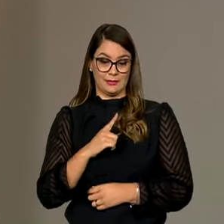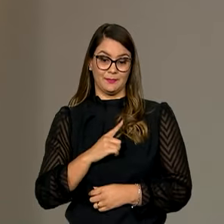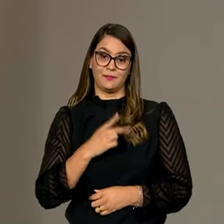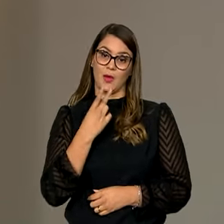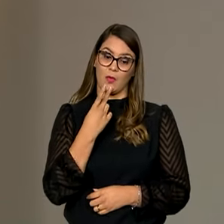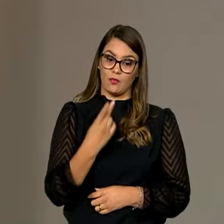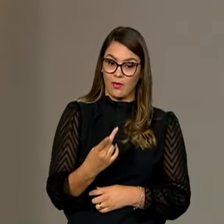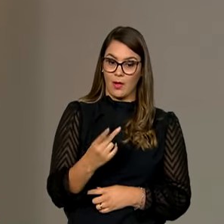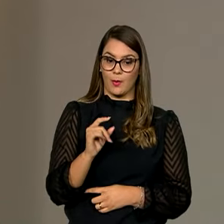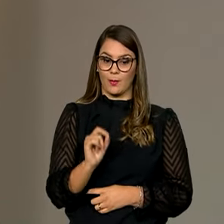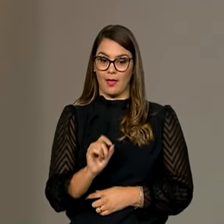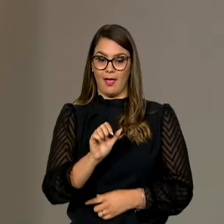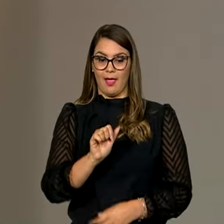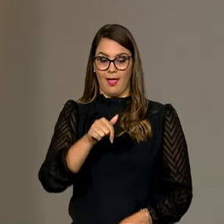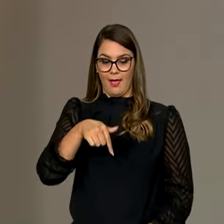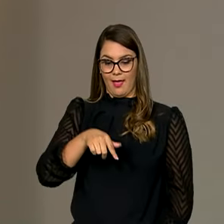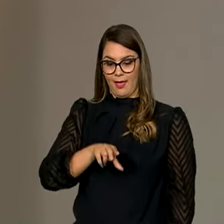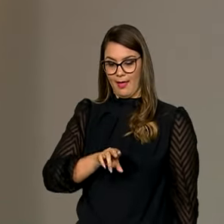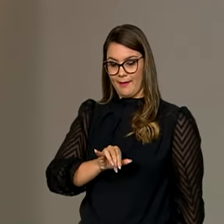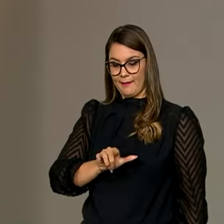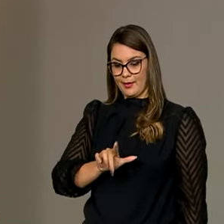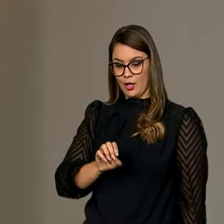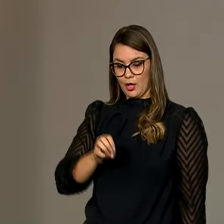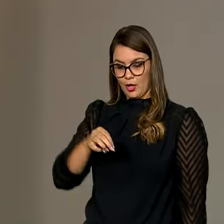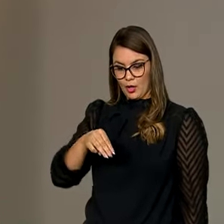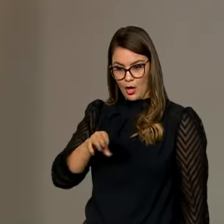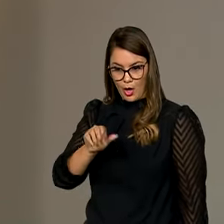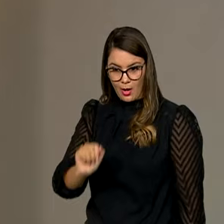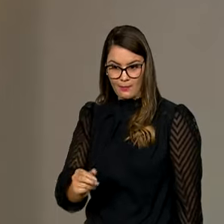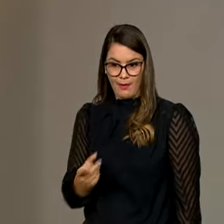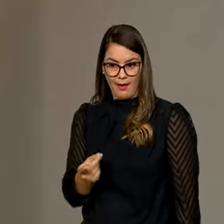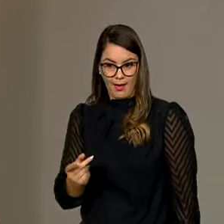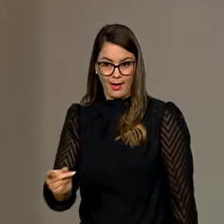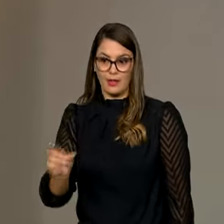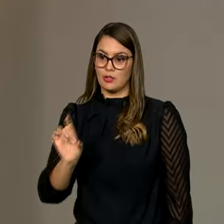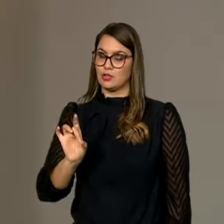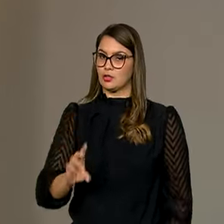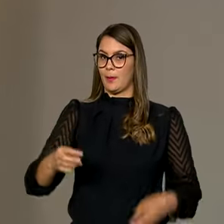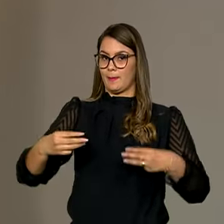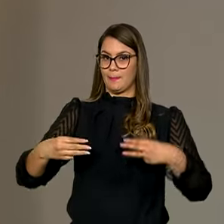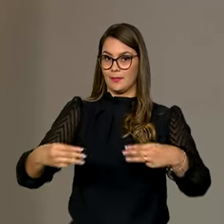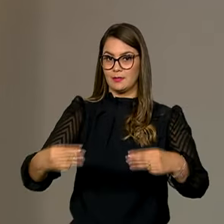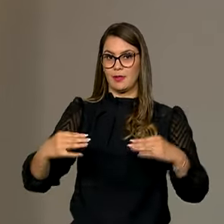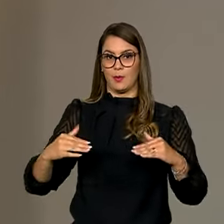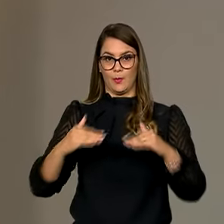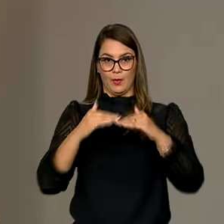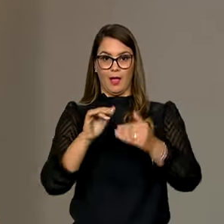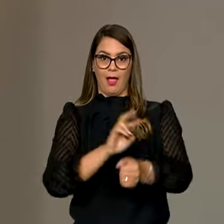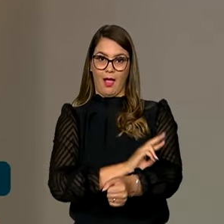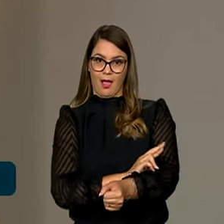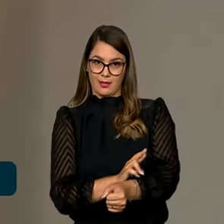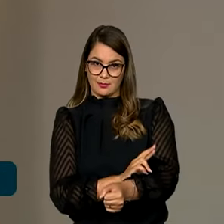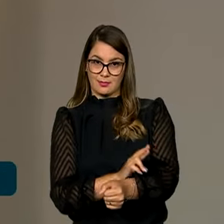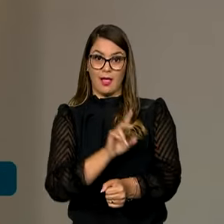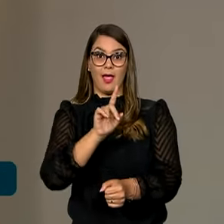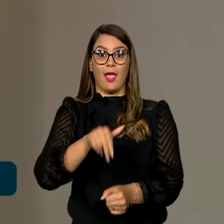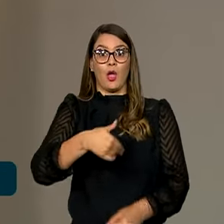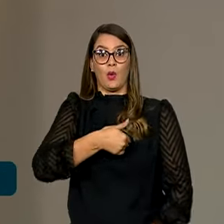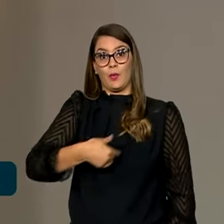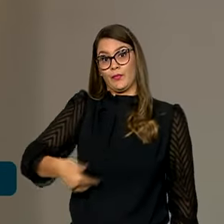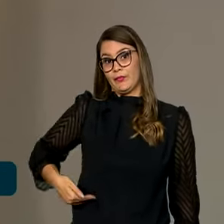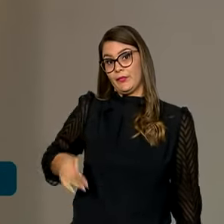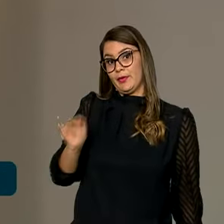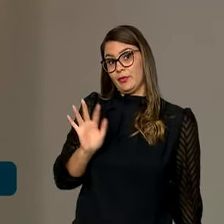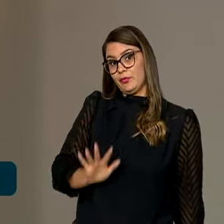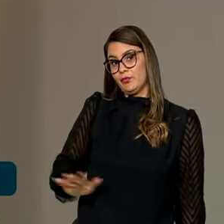diria que o Aquilomba Brasil vai para além, não apenas do Ministério da Igualdade Racial, ele vai para além do governo federal. A